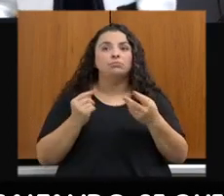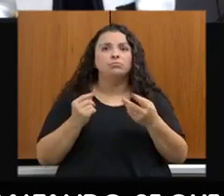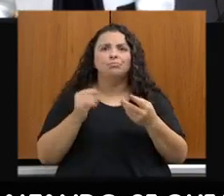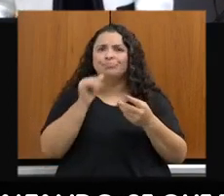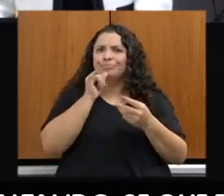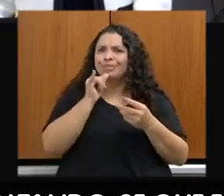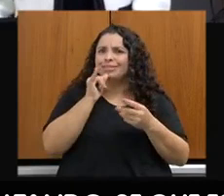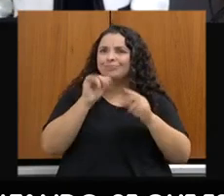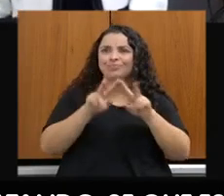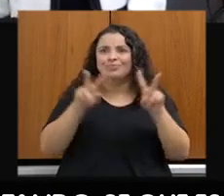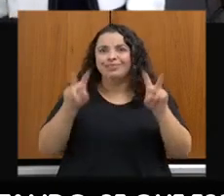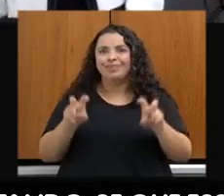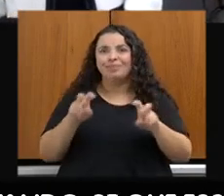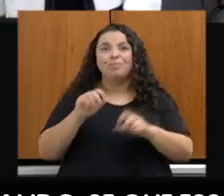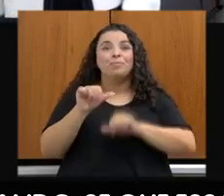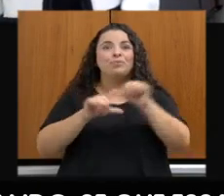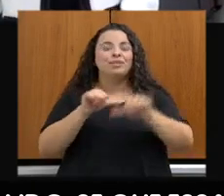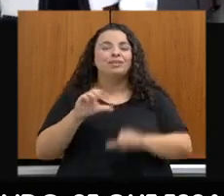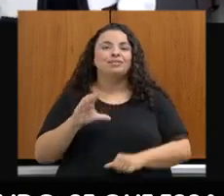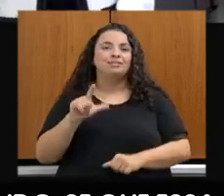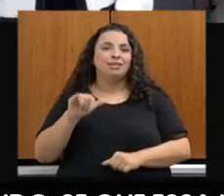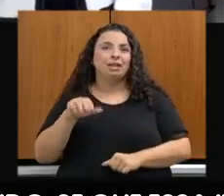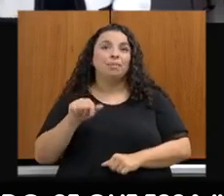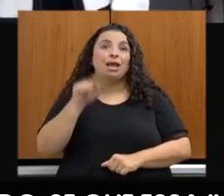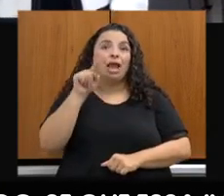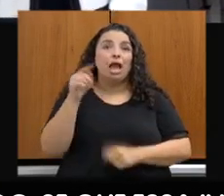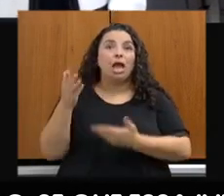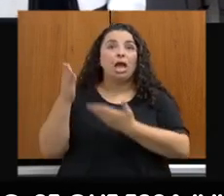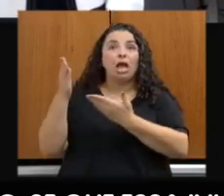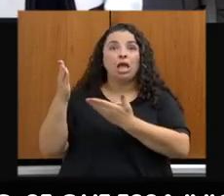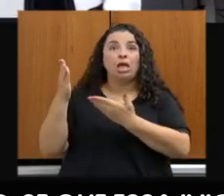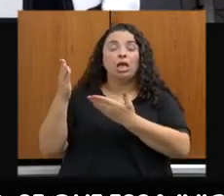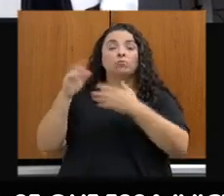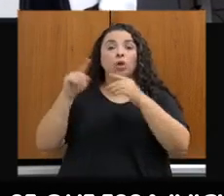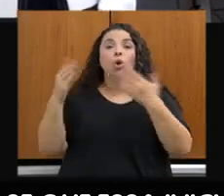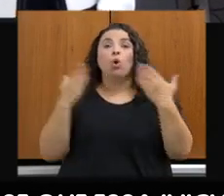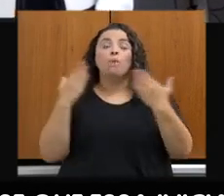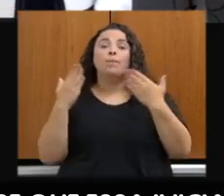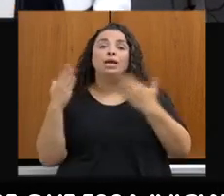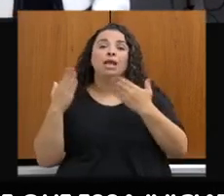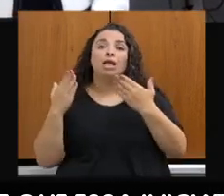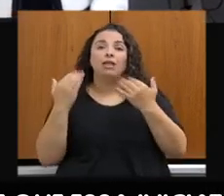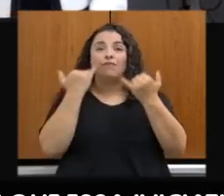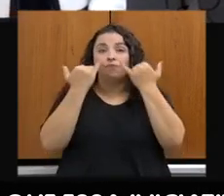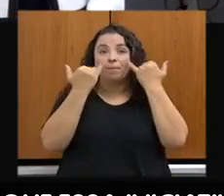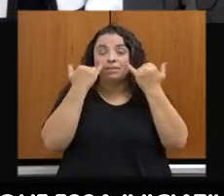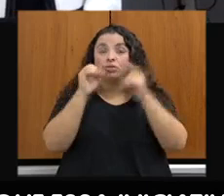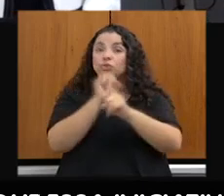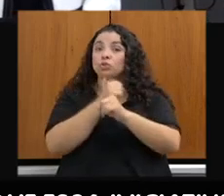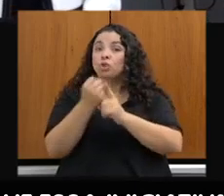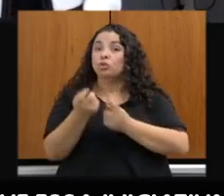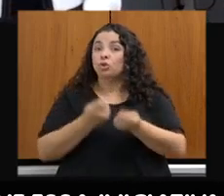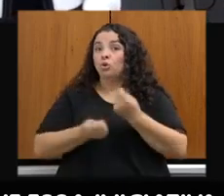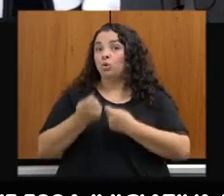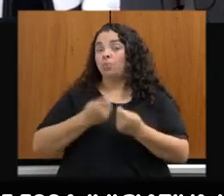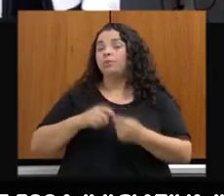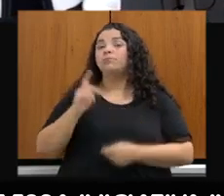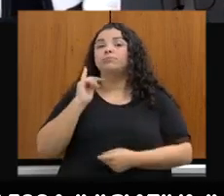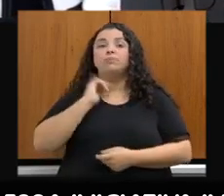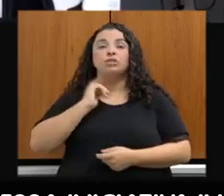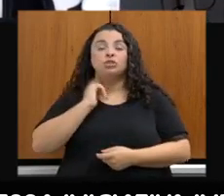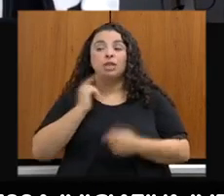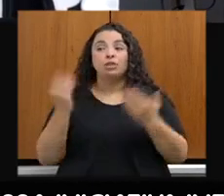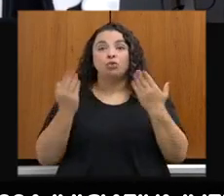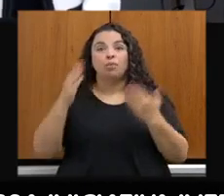comparativo entre dados socioeconômicos do Brasil e Minas Gerais. Eu quero destacar aqui que Minas Gerais representa